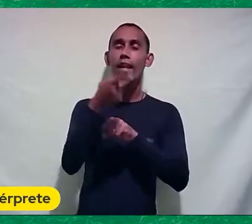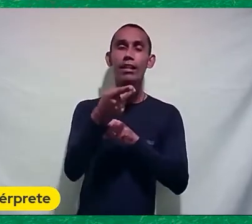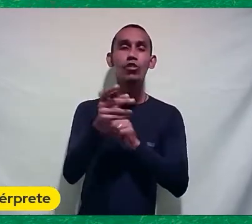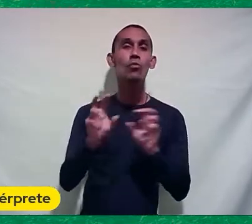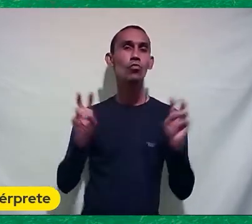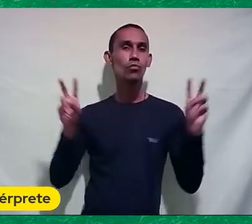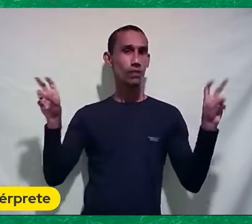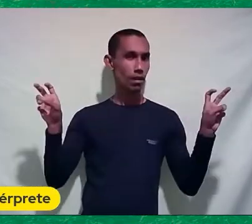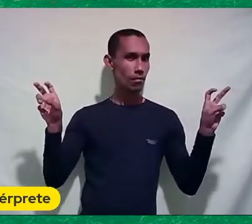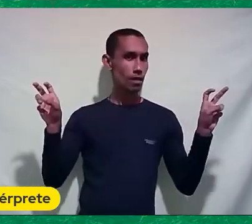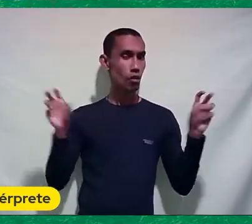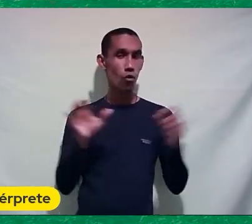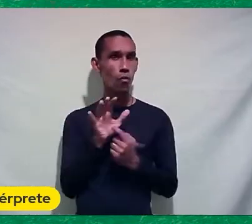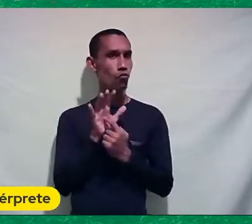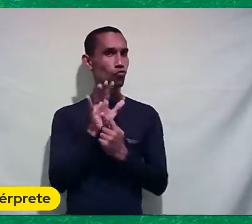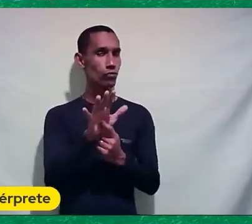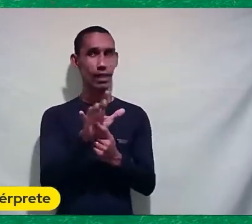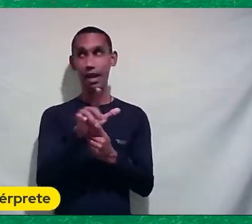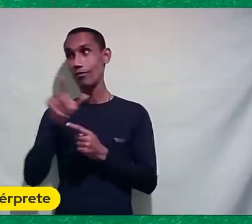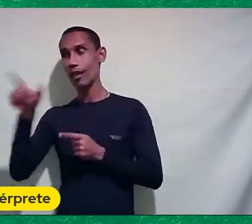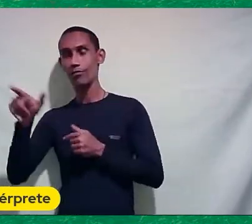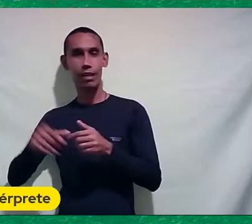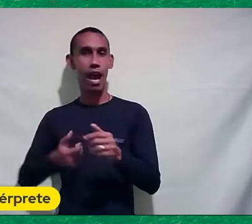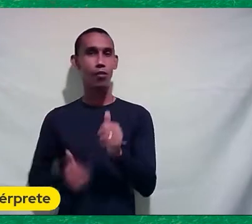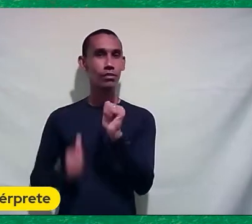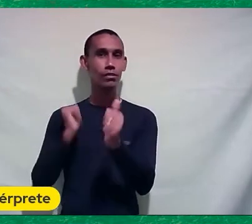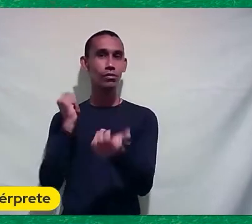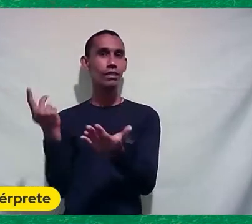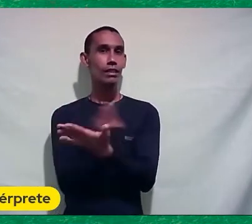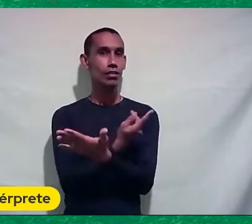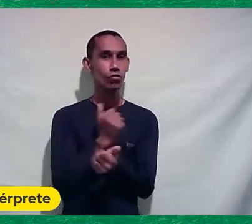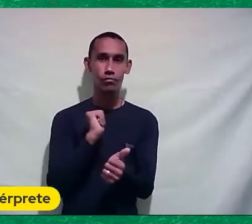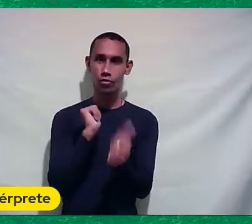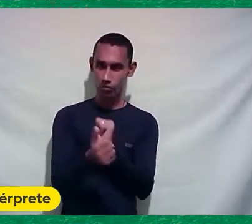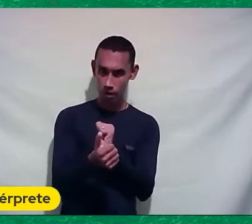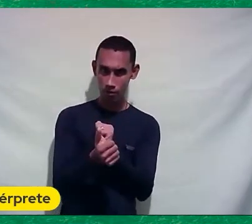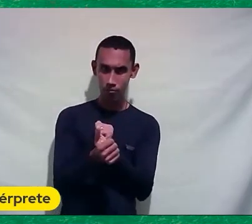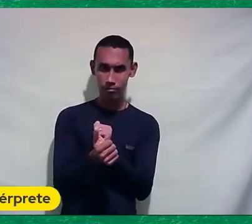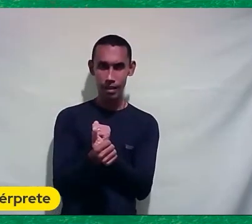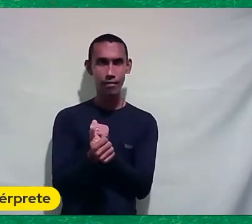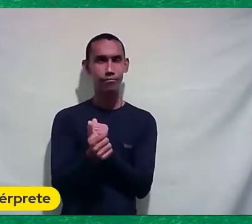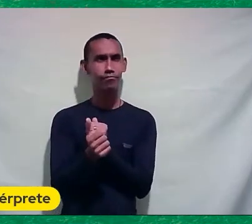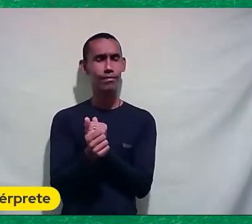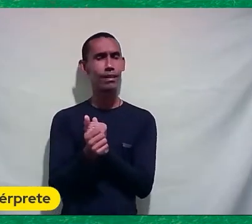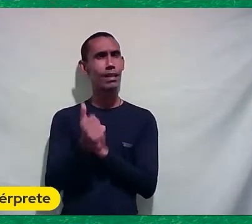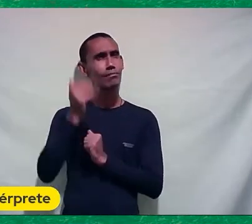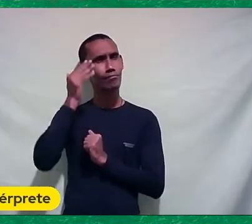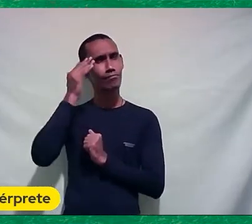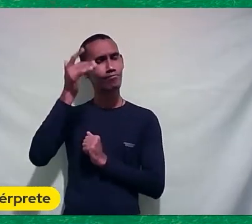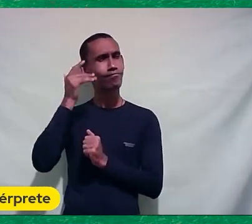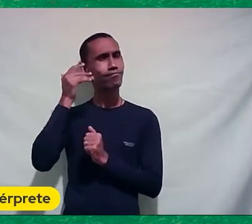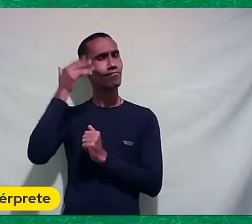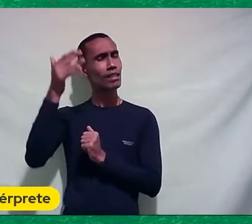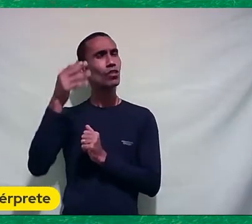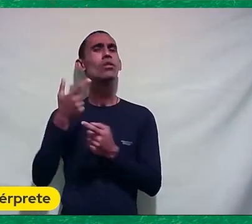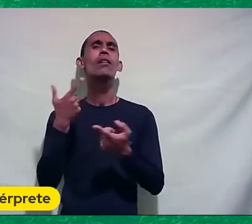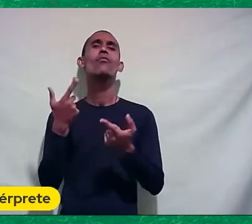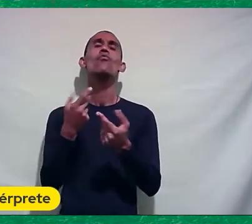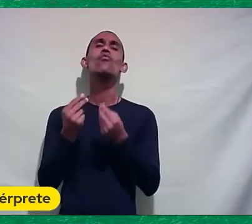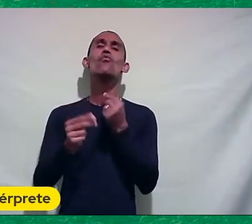E não mostrar aquilo Né? Já na ficção Você tem que mostrar Realmente